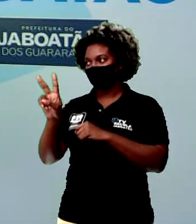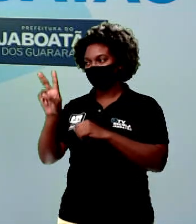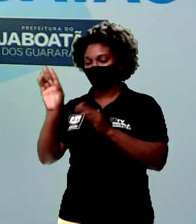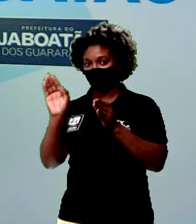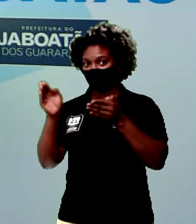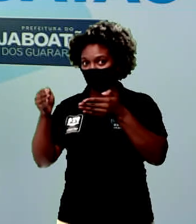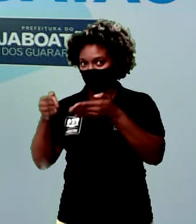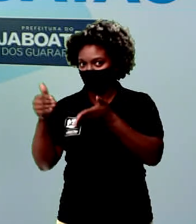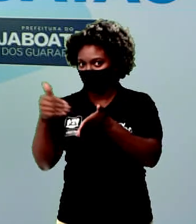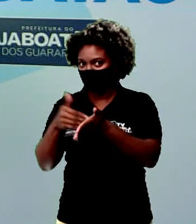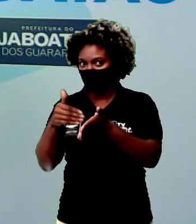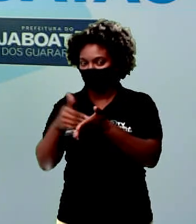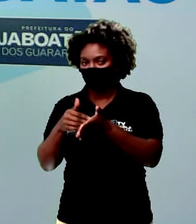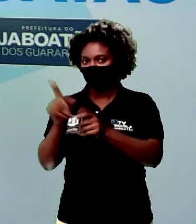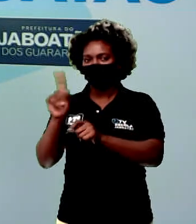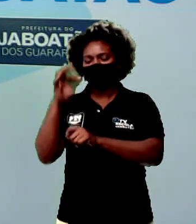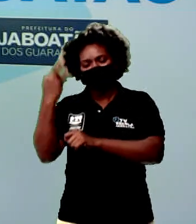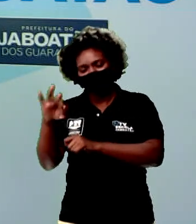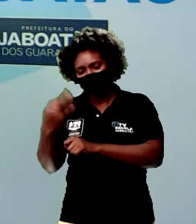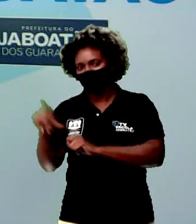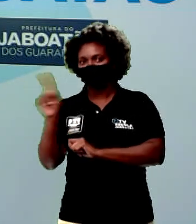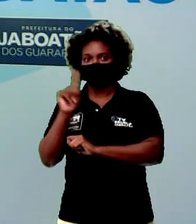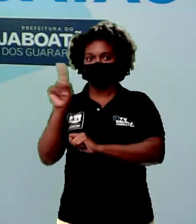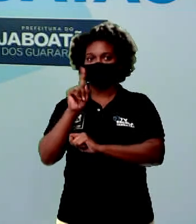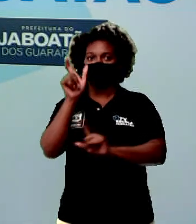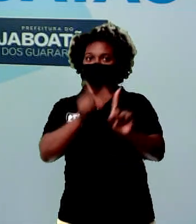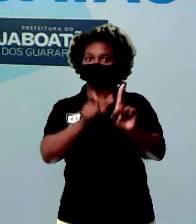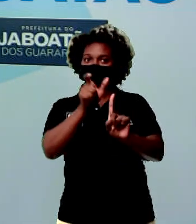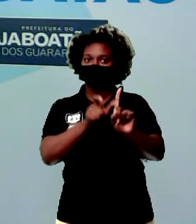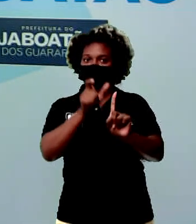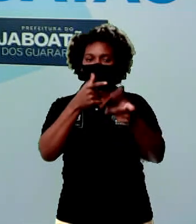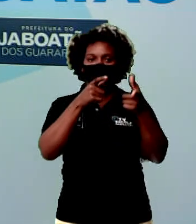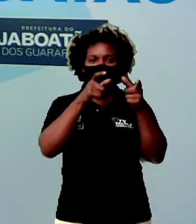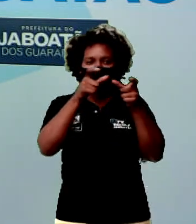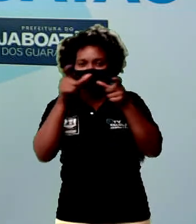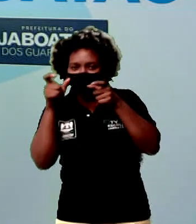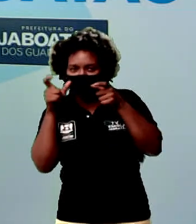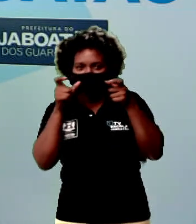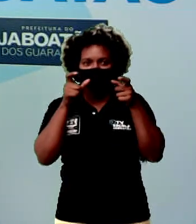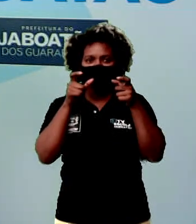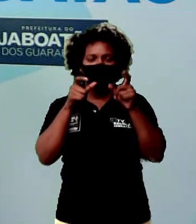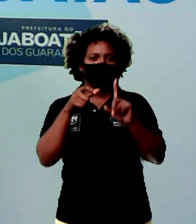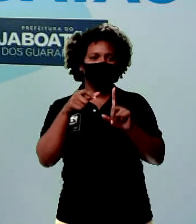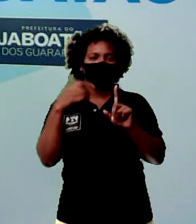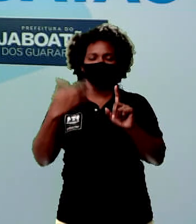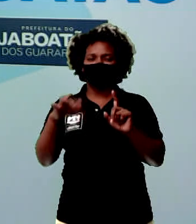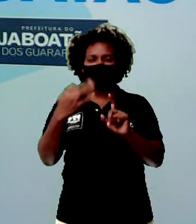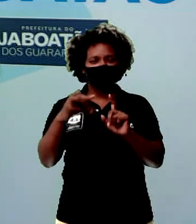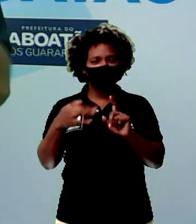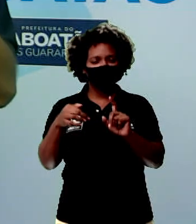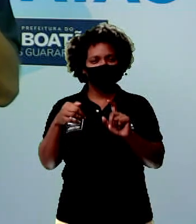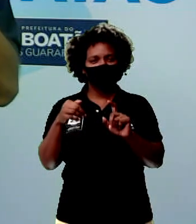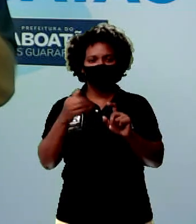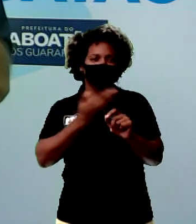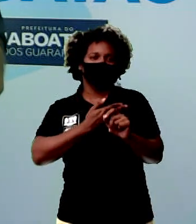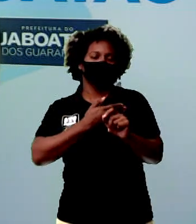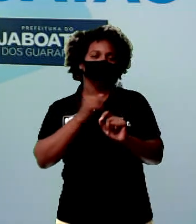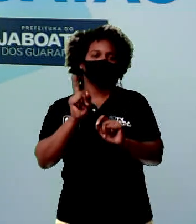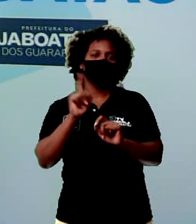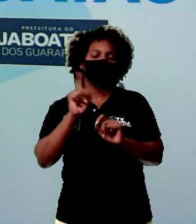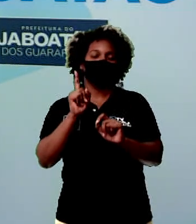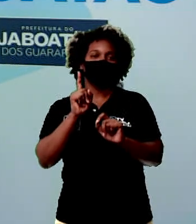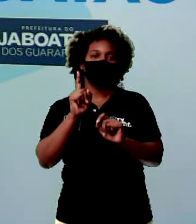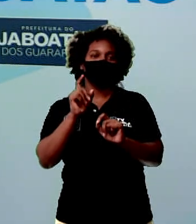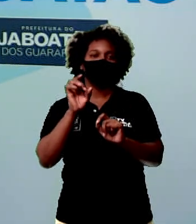no final não é no ferimento. A personagem não presta atenção no machucado do colega. Ele